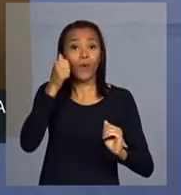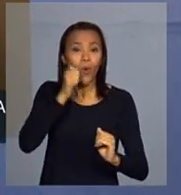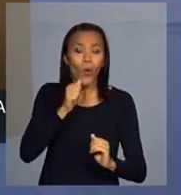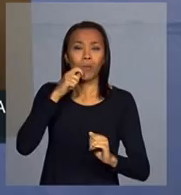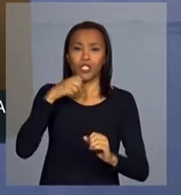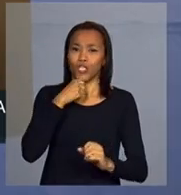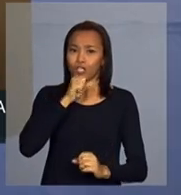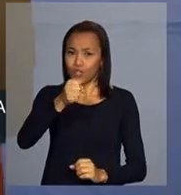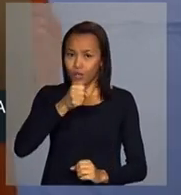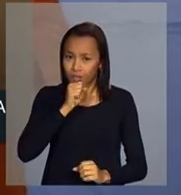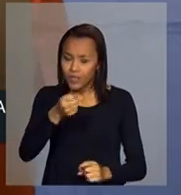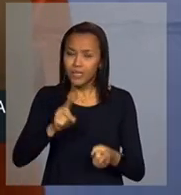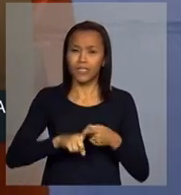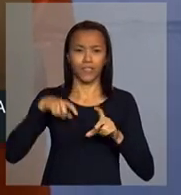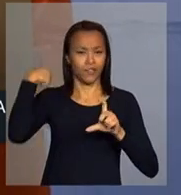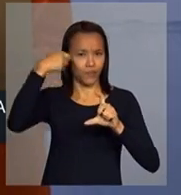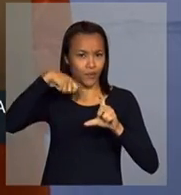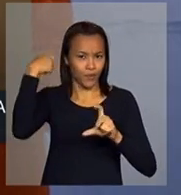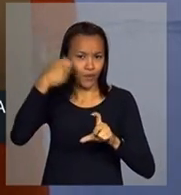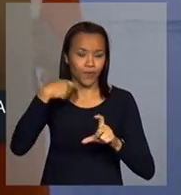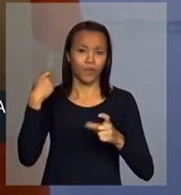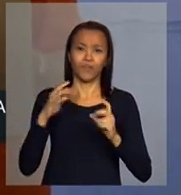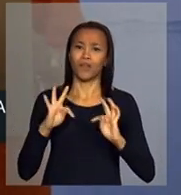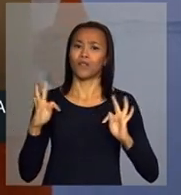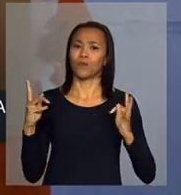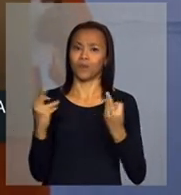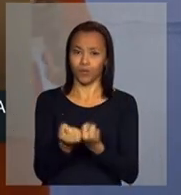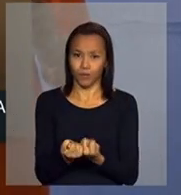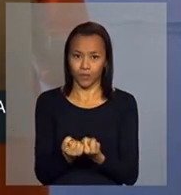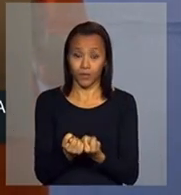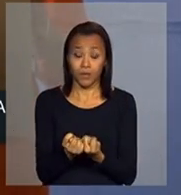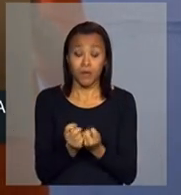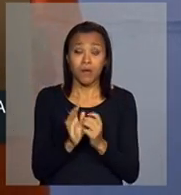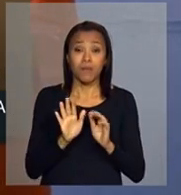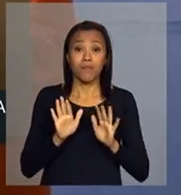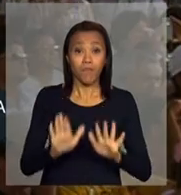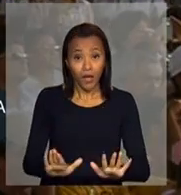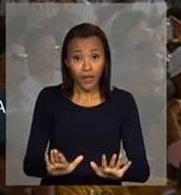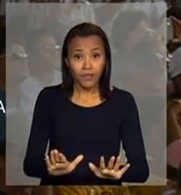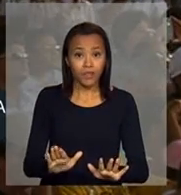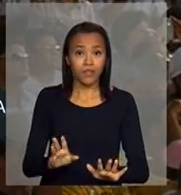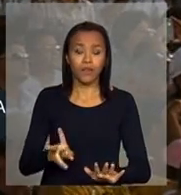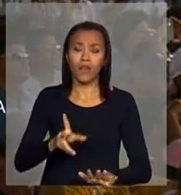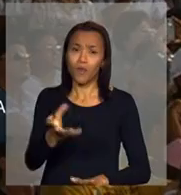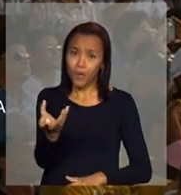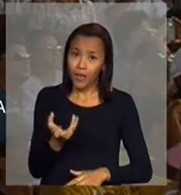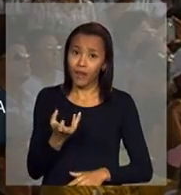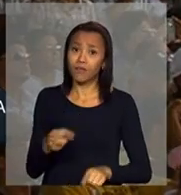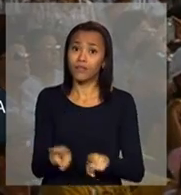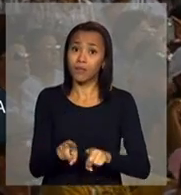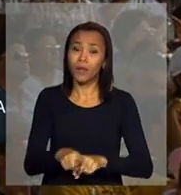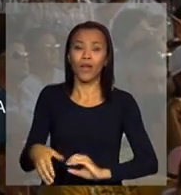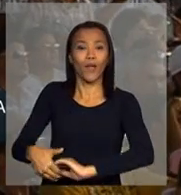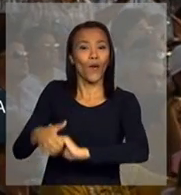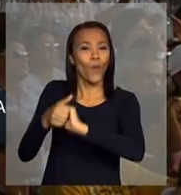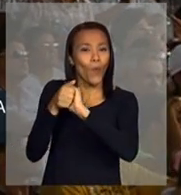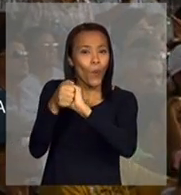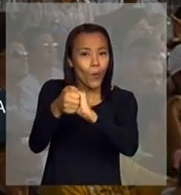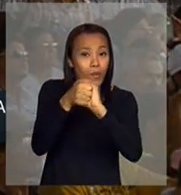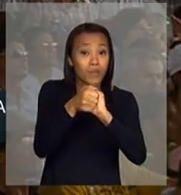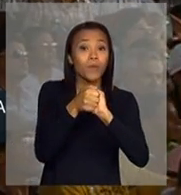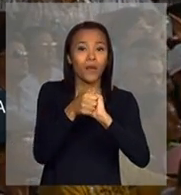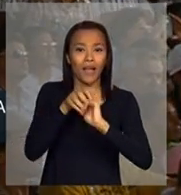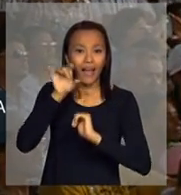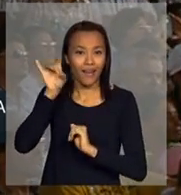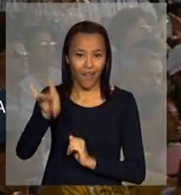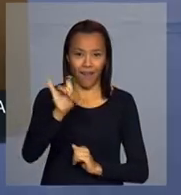fotógrafos e cinegrafistas. Mas, sobretudo, eu queria cumprimentar cada um de vocês.